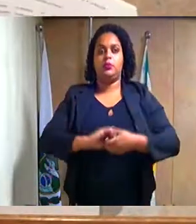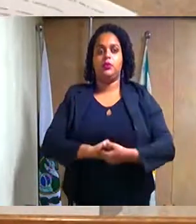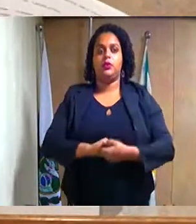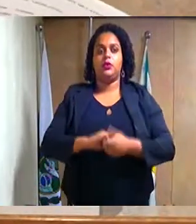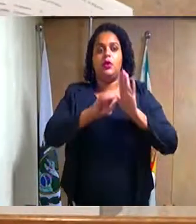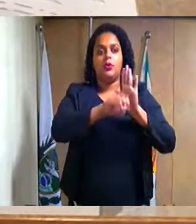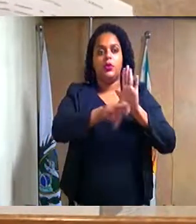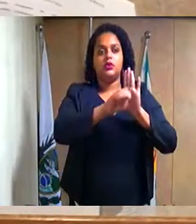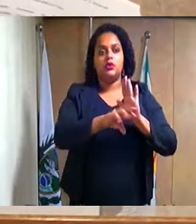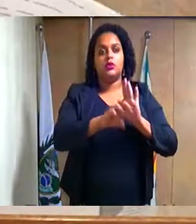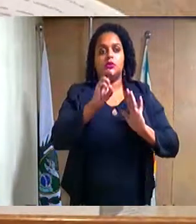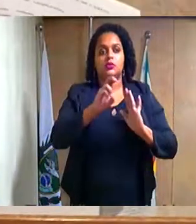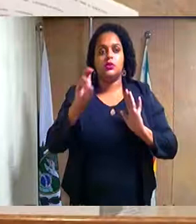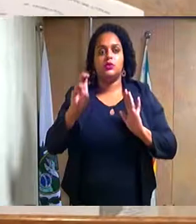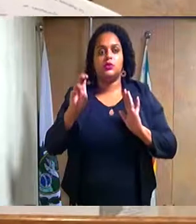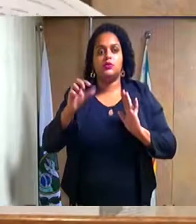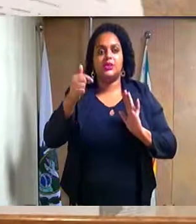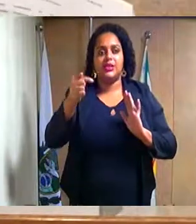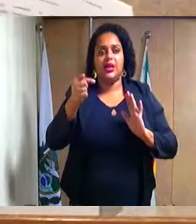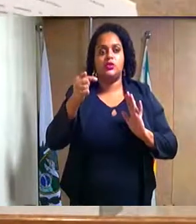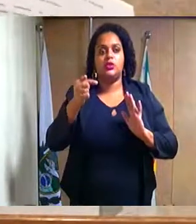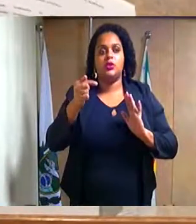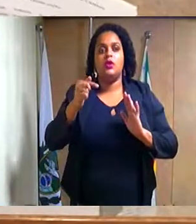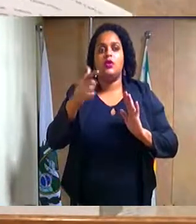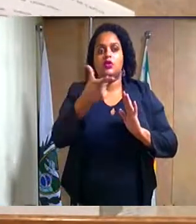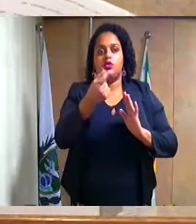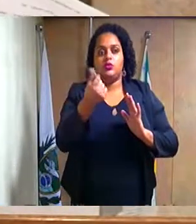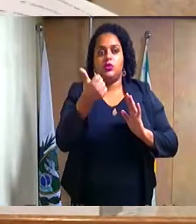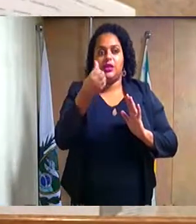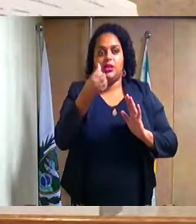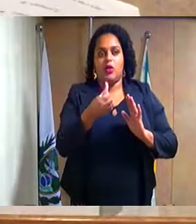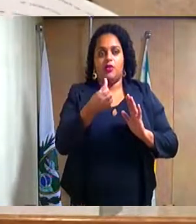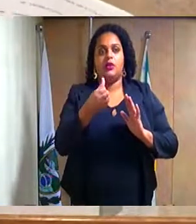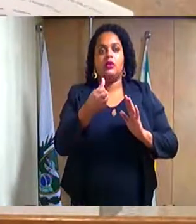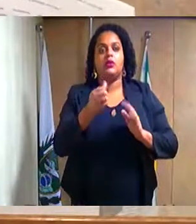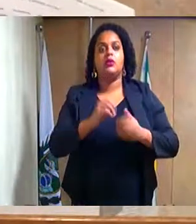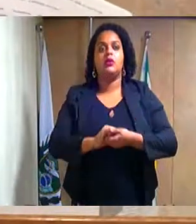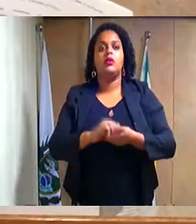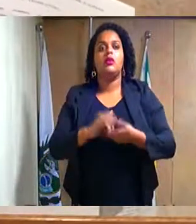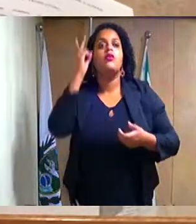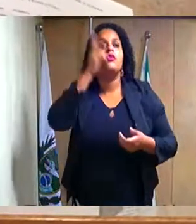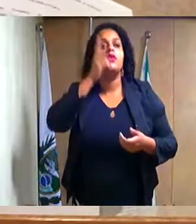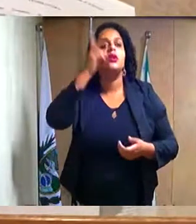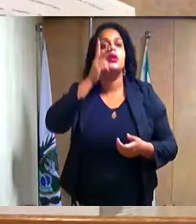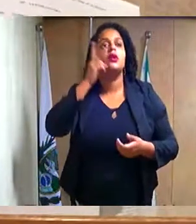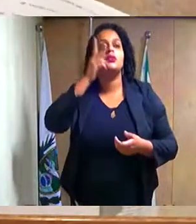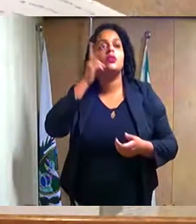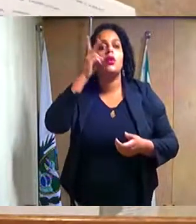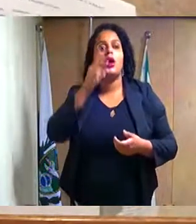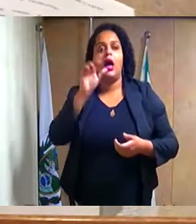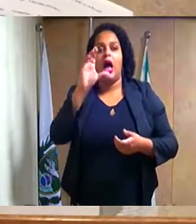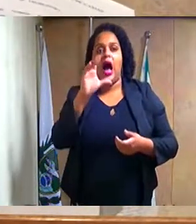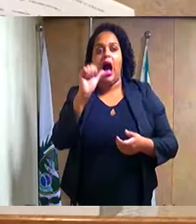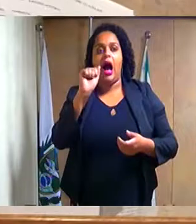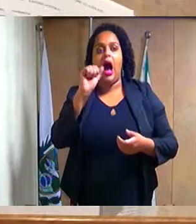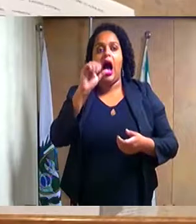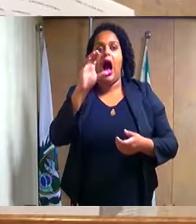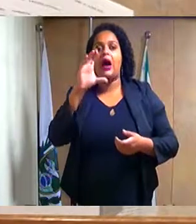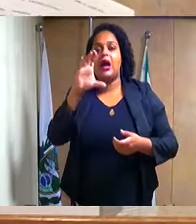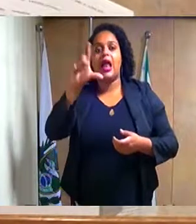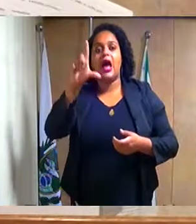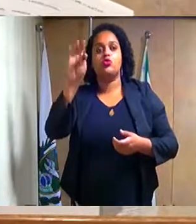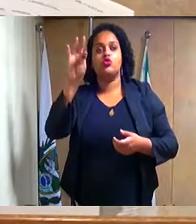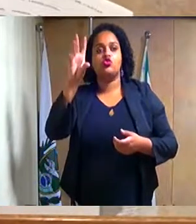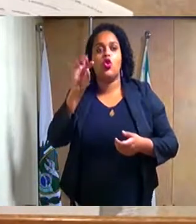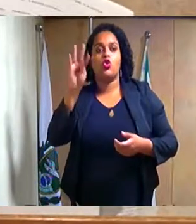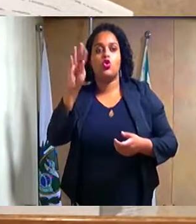Indicação número 5575, barra 2019, do excelente Sr. Vereador Cláudio de Oliveira Tomás,